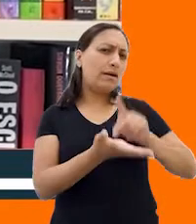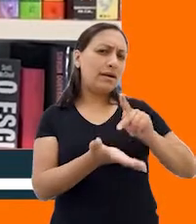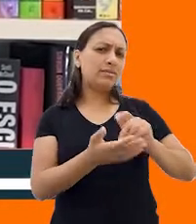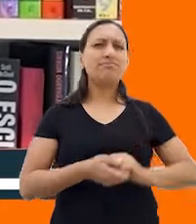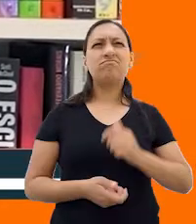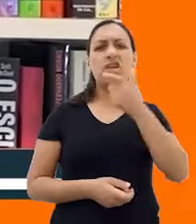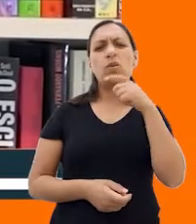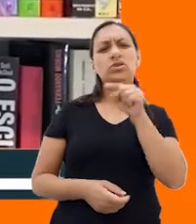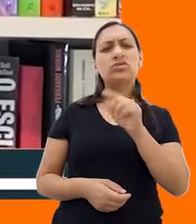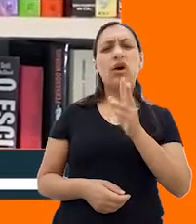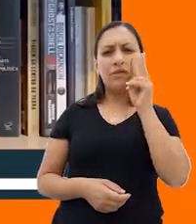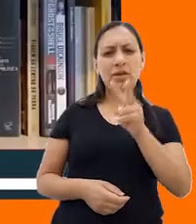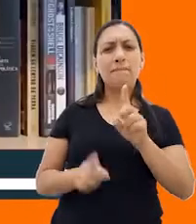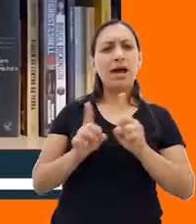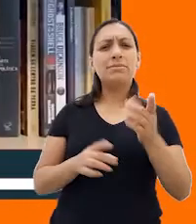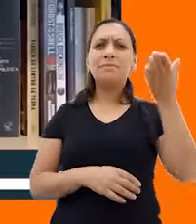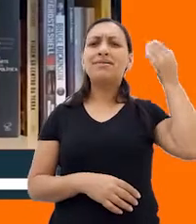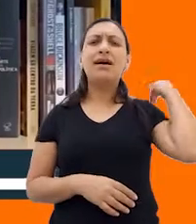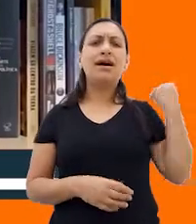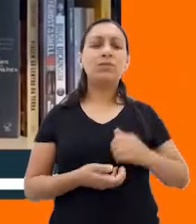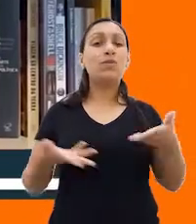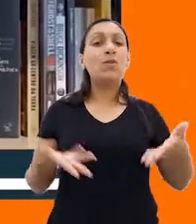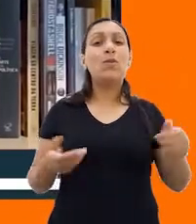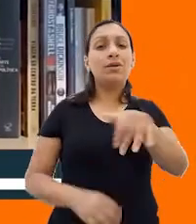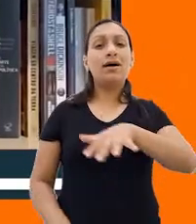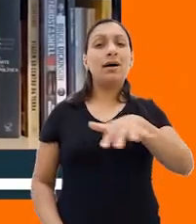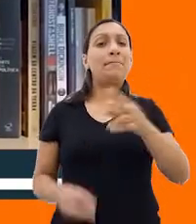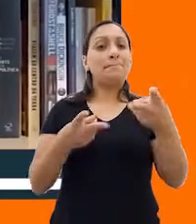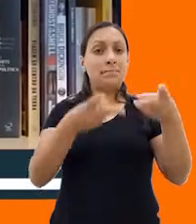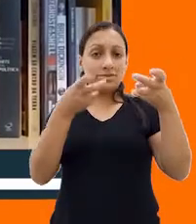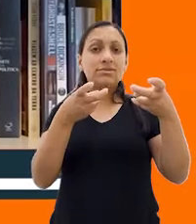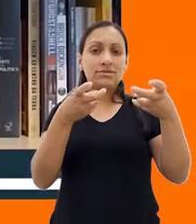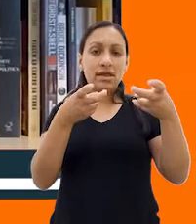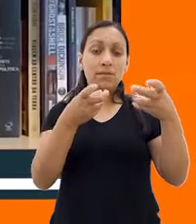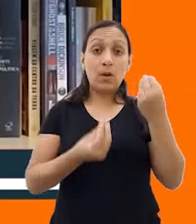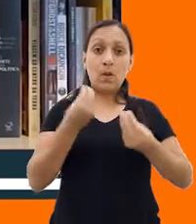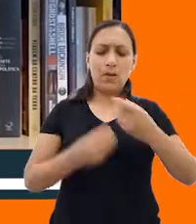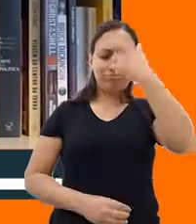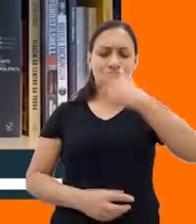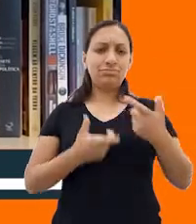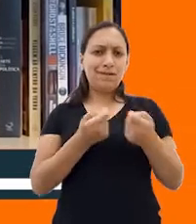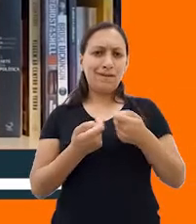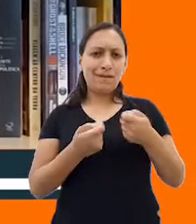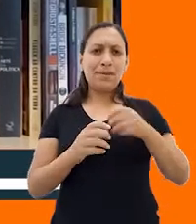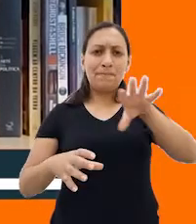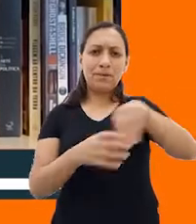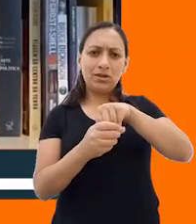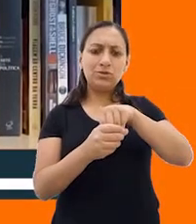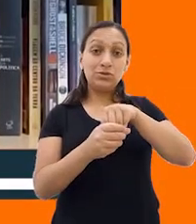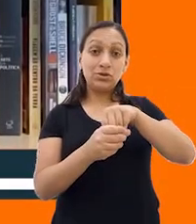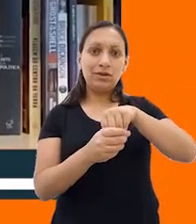passado. Eu acho que já não se fala mais isso. O mercado hoje já percebe muito como os games são parte integrante do universo